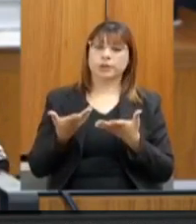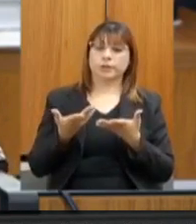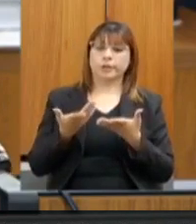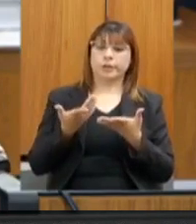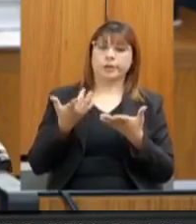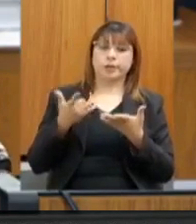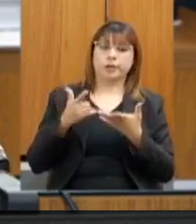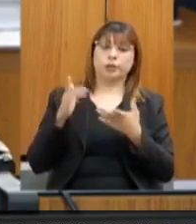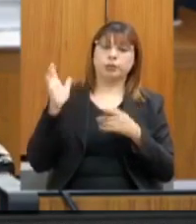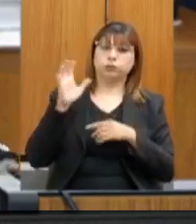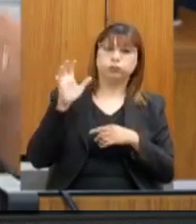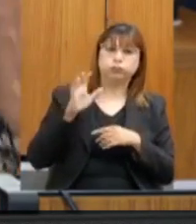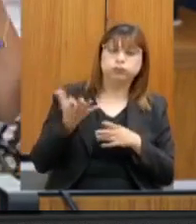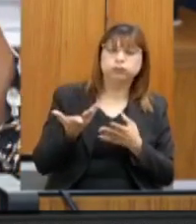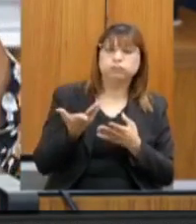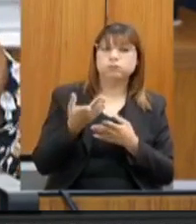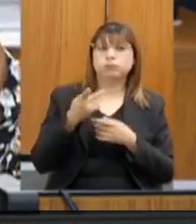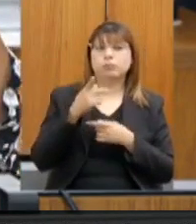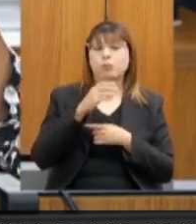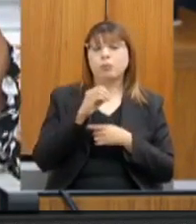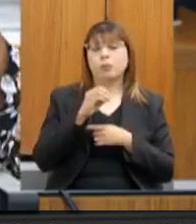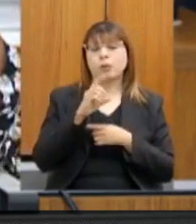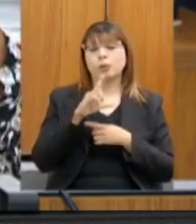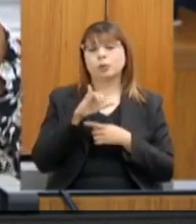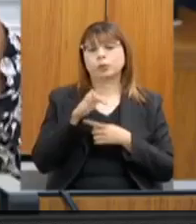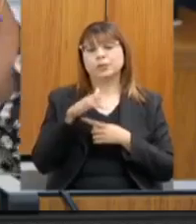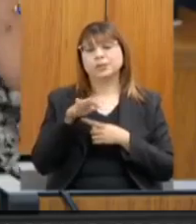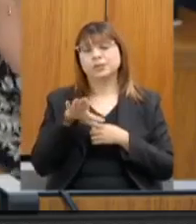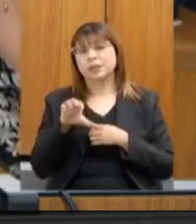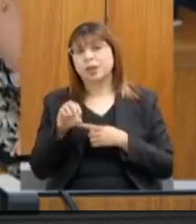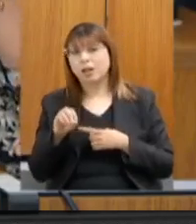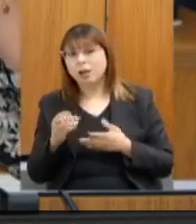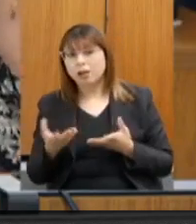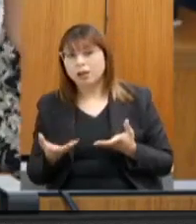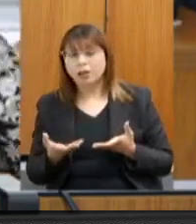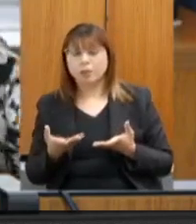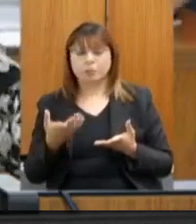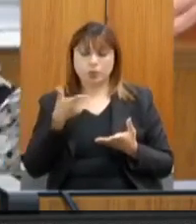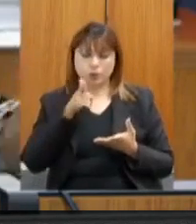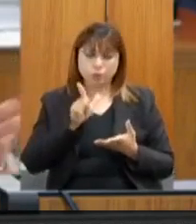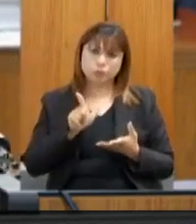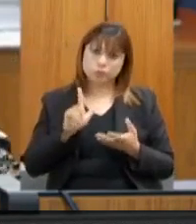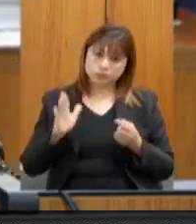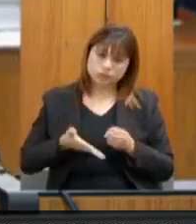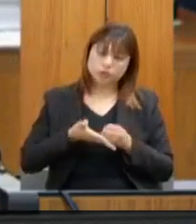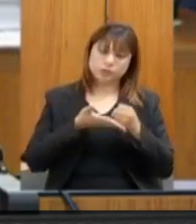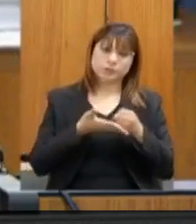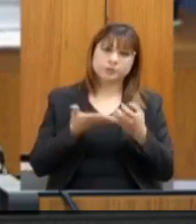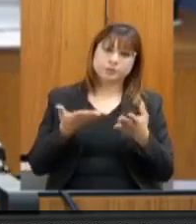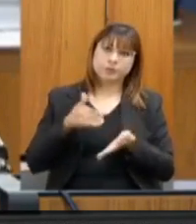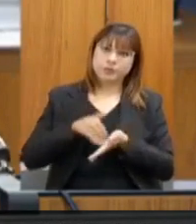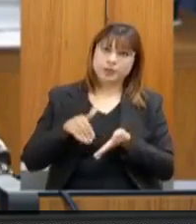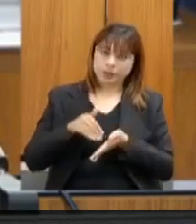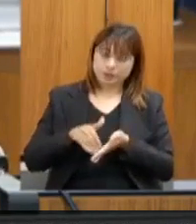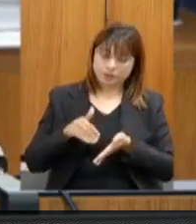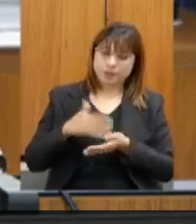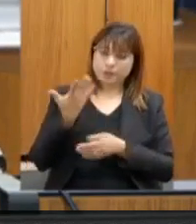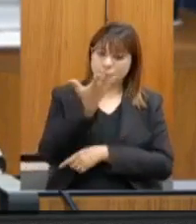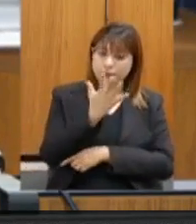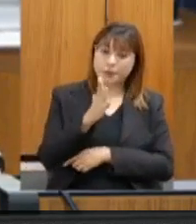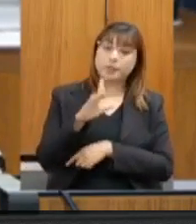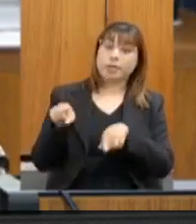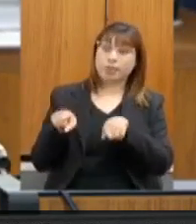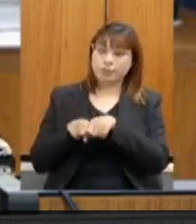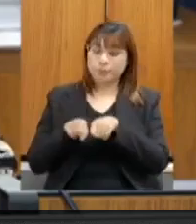elas, de fato, possam ser sustentáveis. Então, eu, a Secretaria, chama a Secretaria de Meio Ambiente e Desenvolvimento